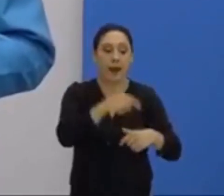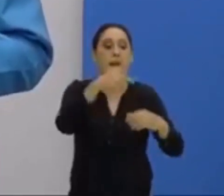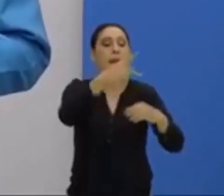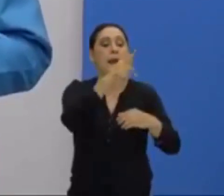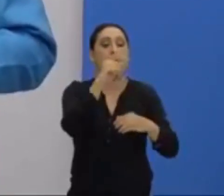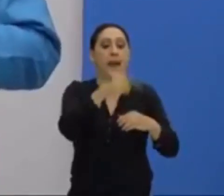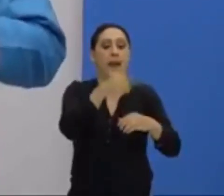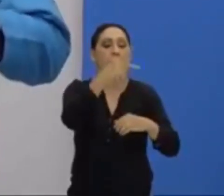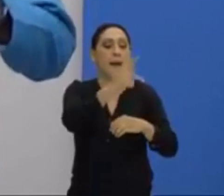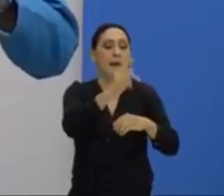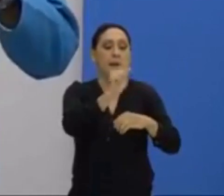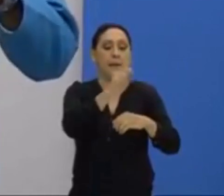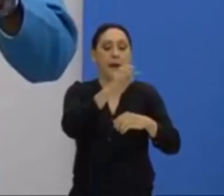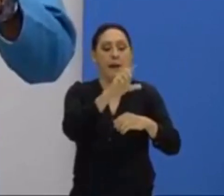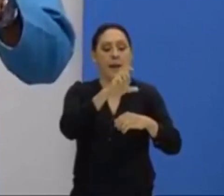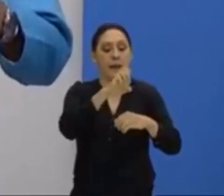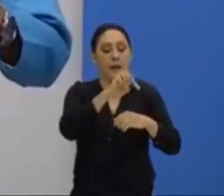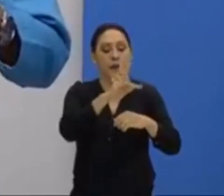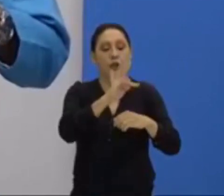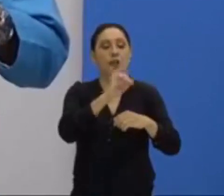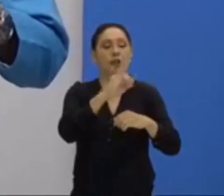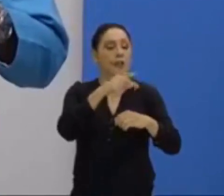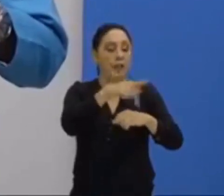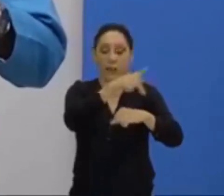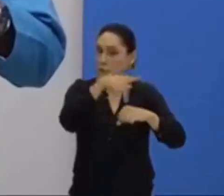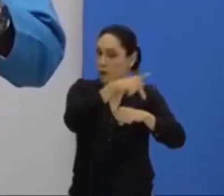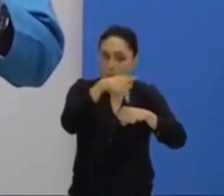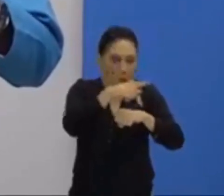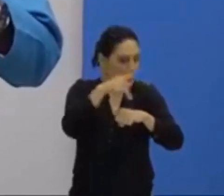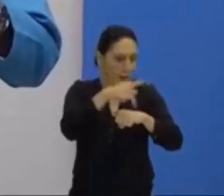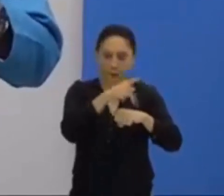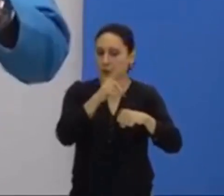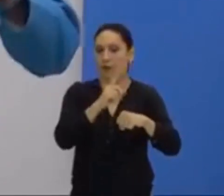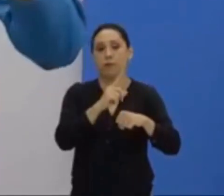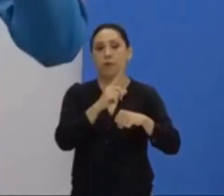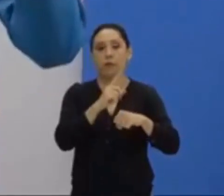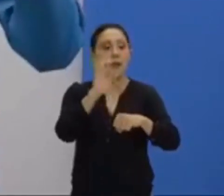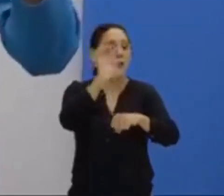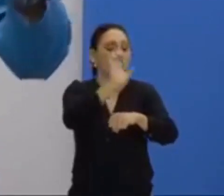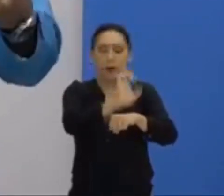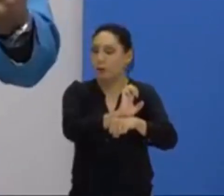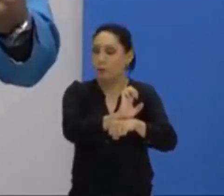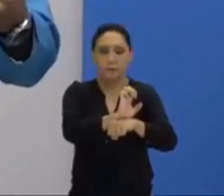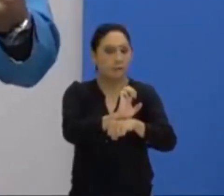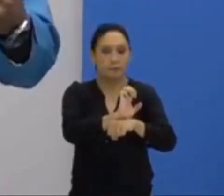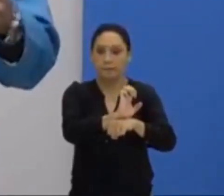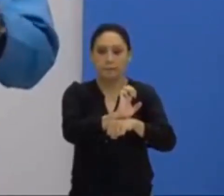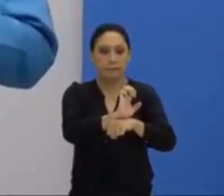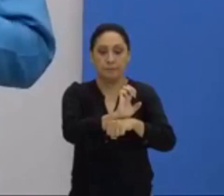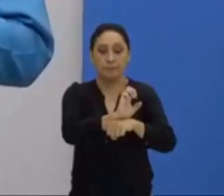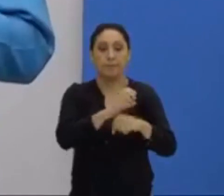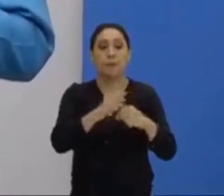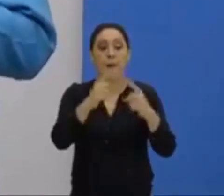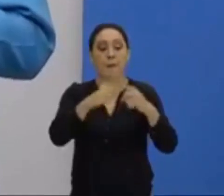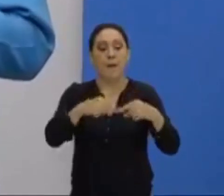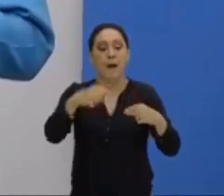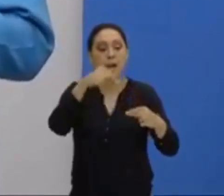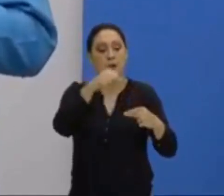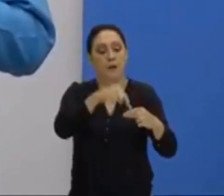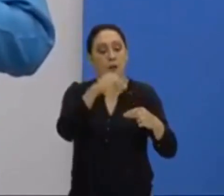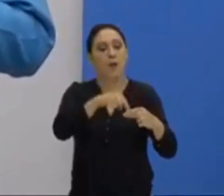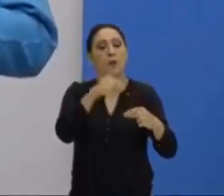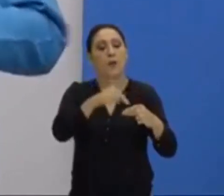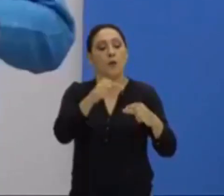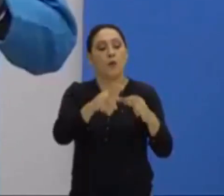Então, a Palestina não é um país, ou seja, não é também um Estado-nação. É apenas um